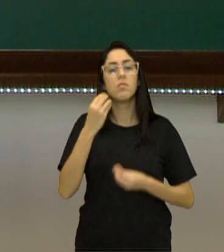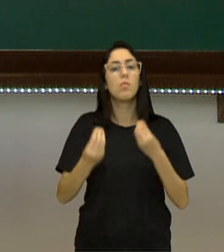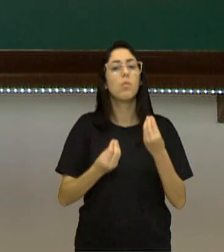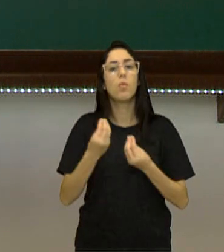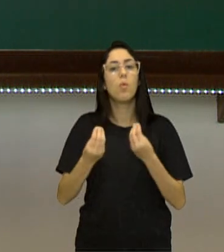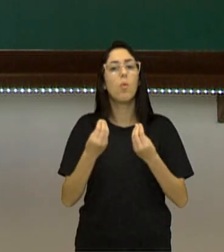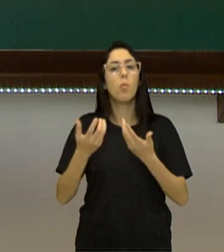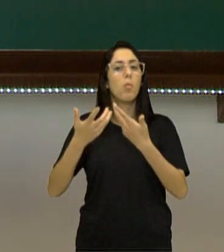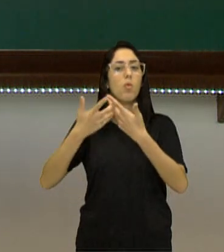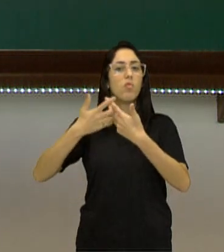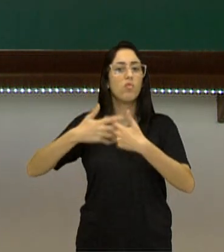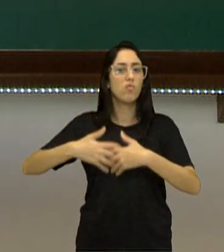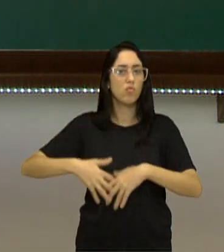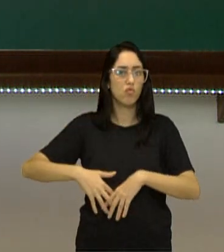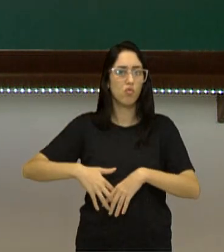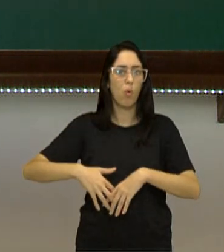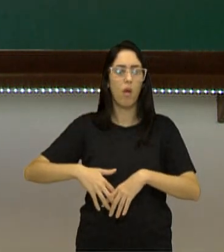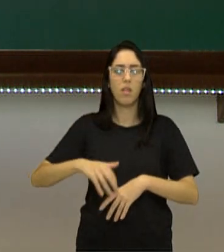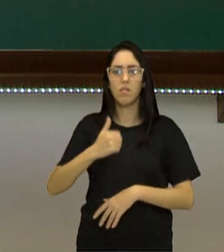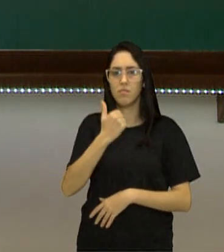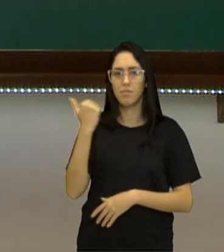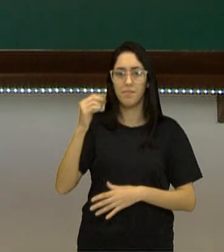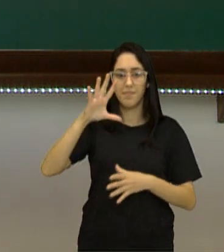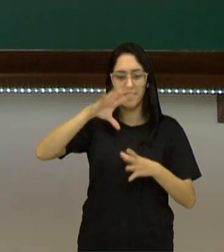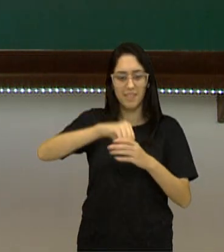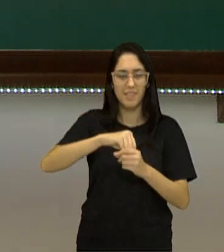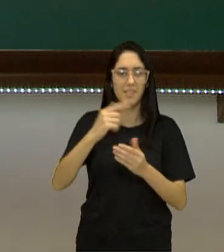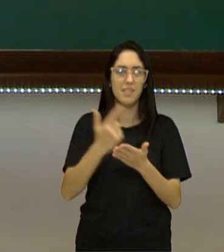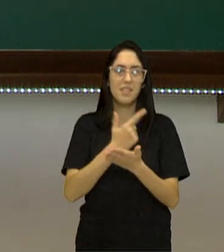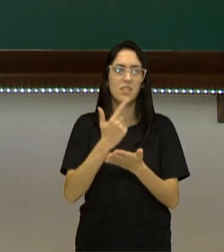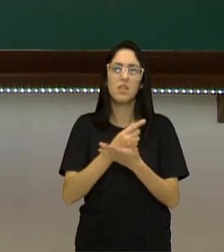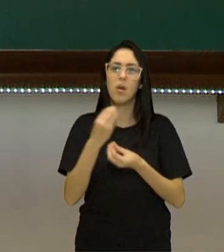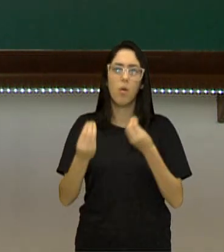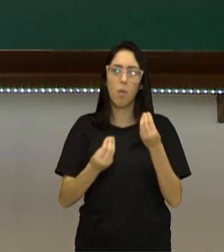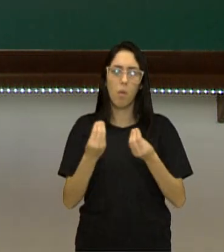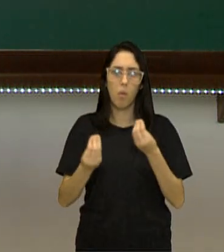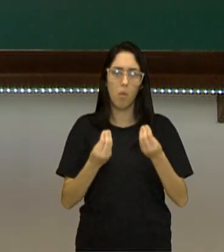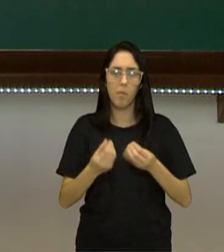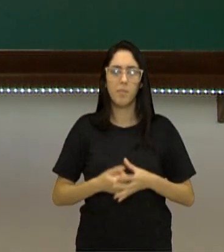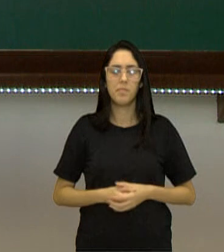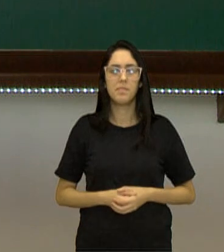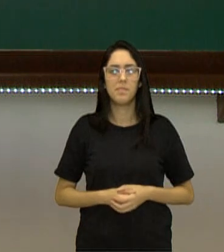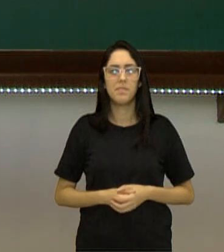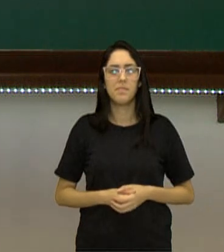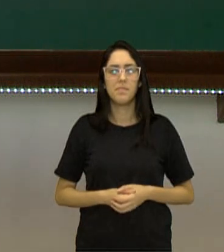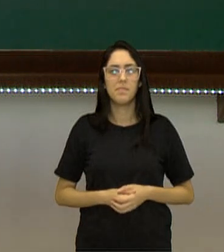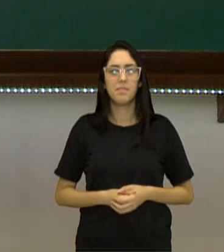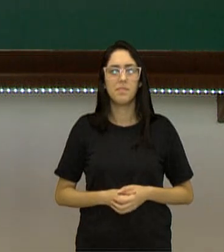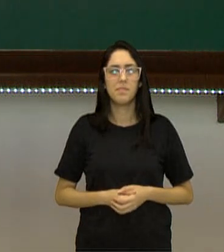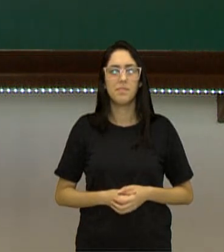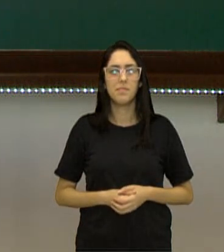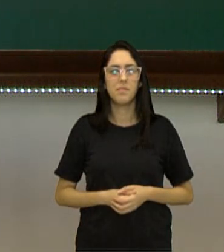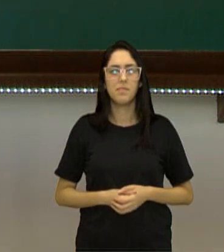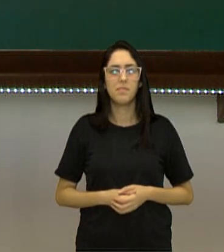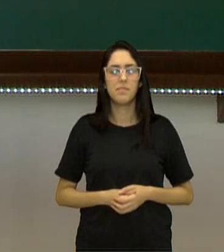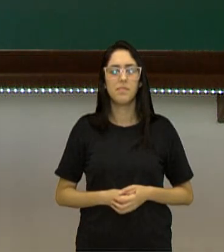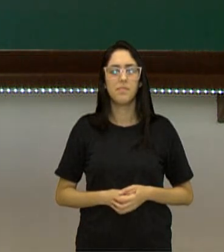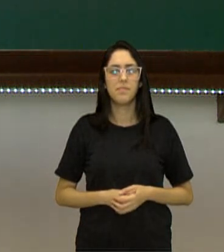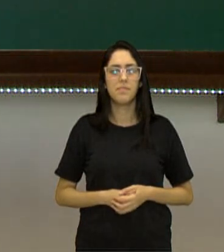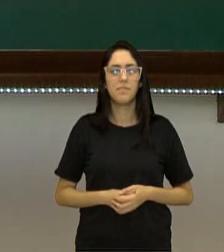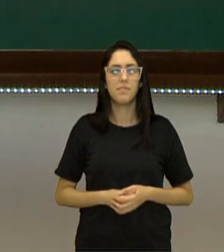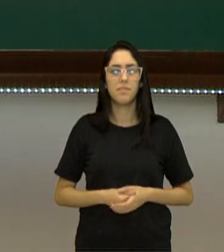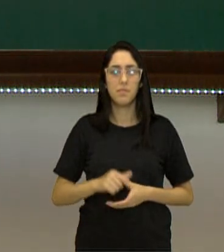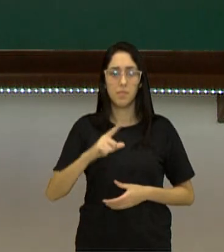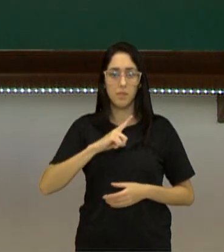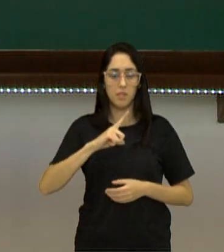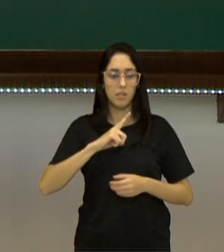dentro da enciclopédia, como na enciclopédia online. No caso da Wikipédia aqui. Então, ao entrar